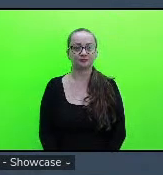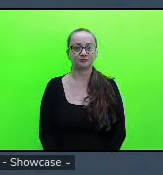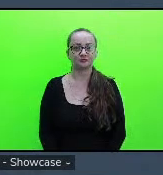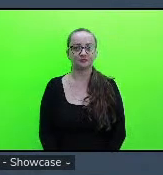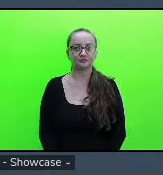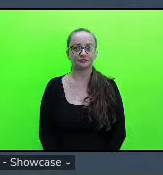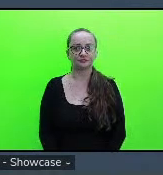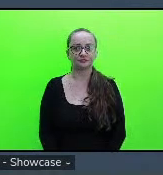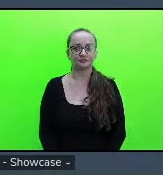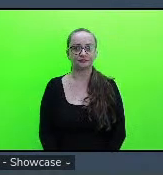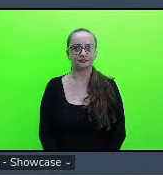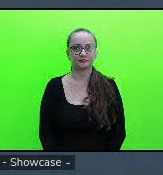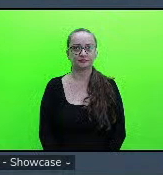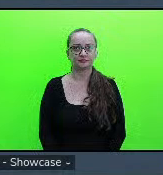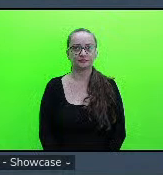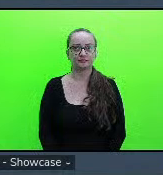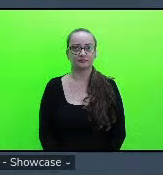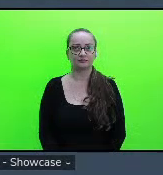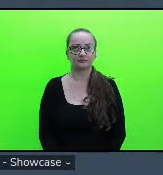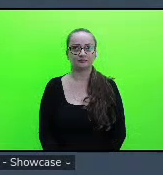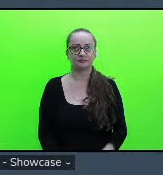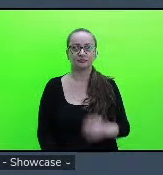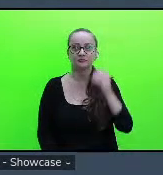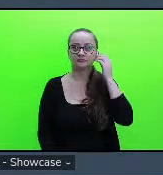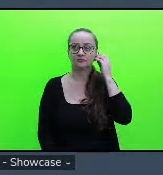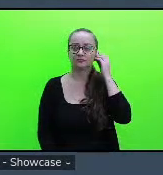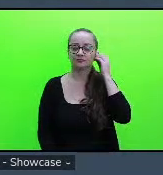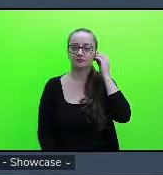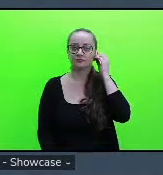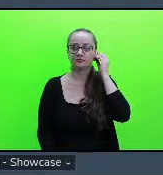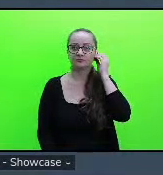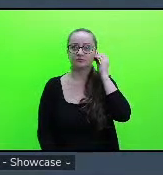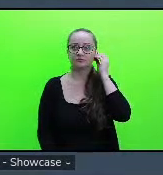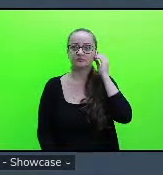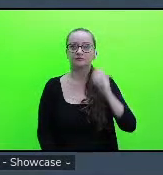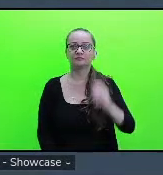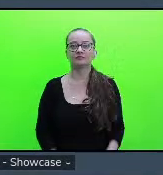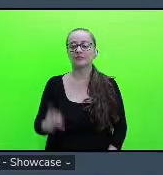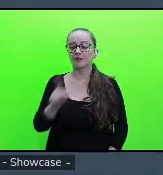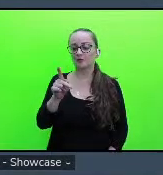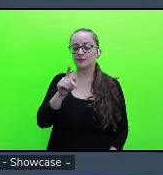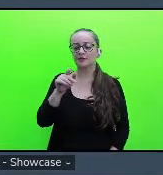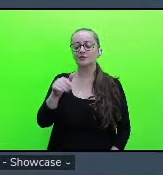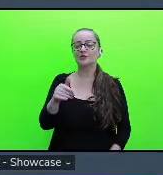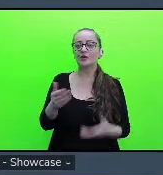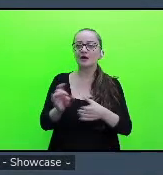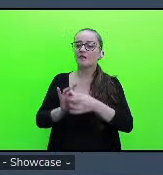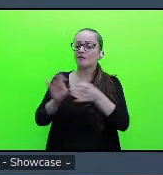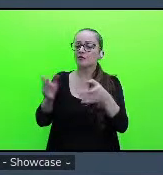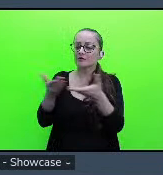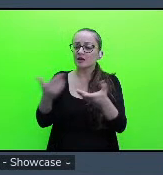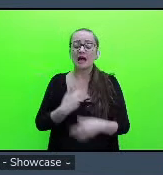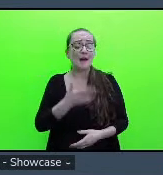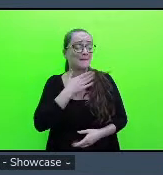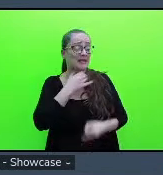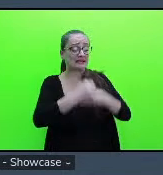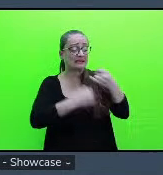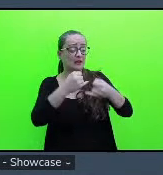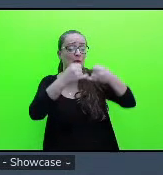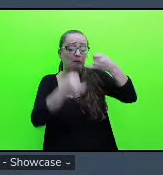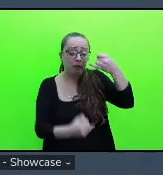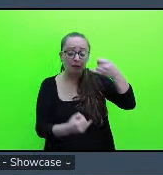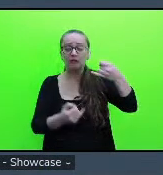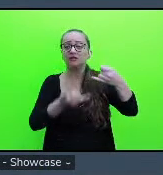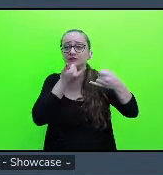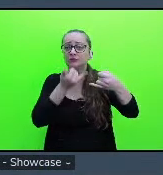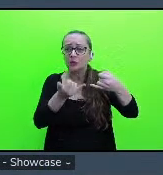professora Catarina fica à vontade para iniciar acabei a minha internet deu um pique que caiu Sharon eu deixei